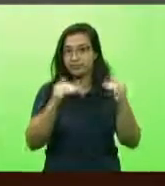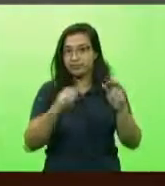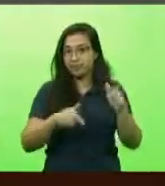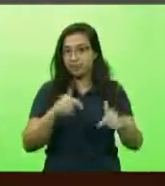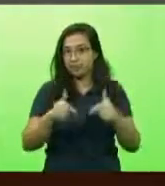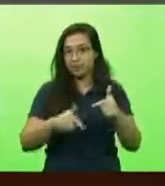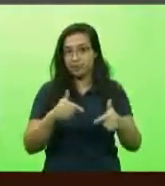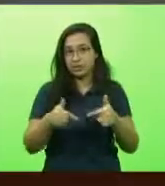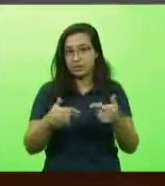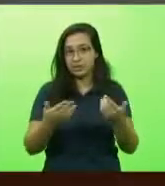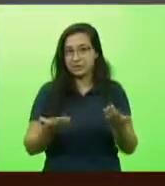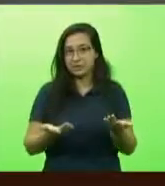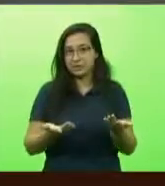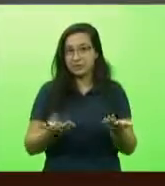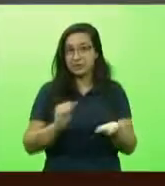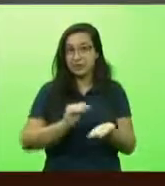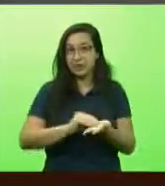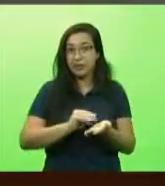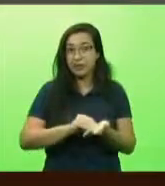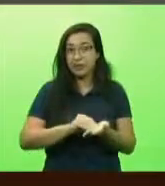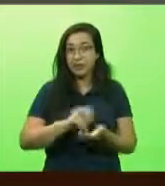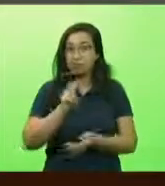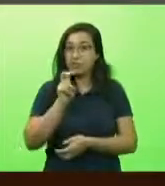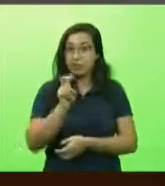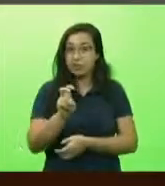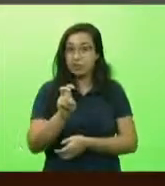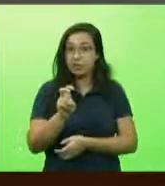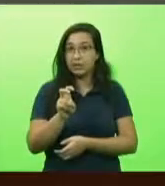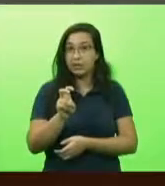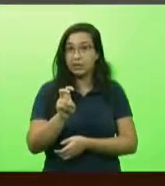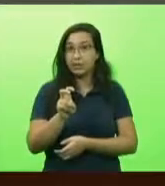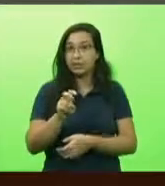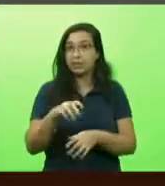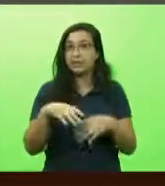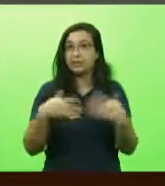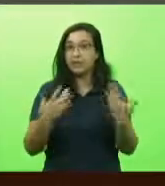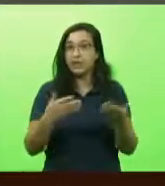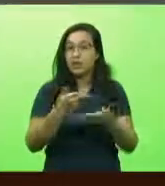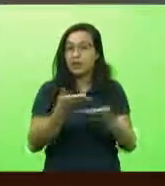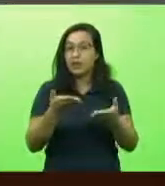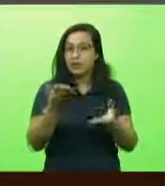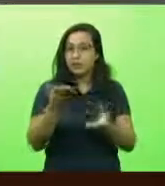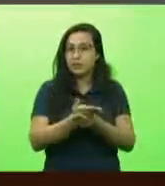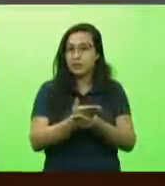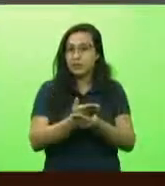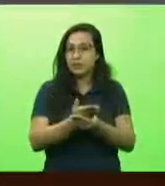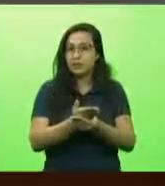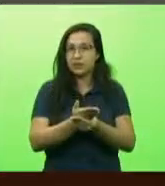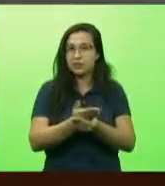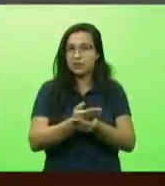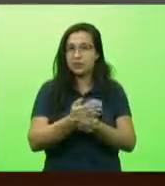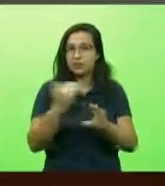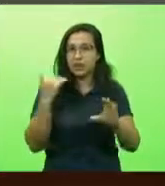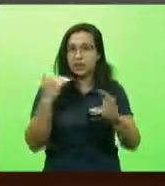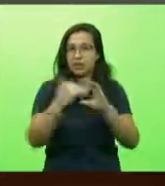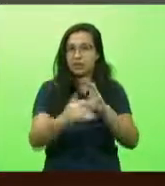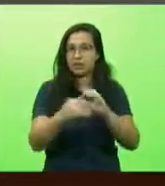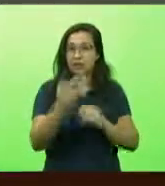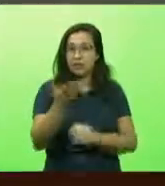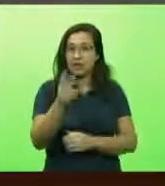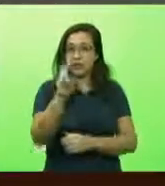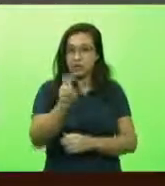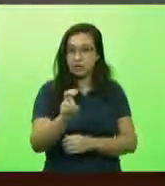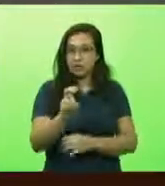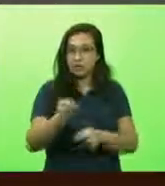faltam cinco, automaticamente estes processos que iriam para estes cinco que estão no Tribunal Misco,